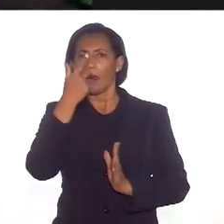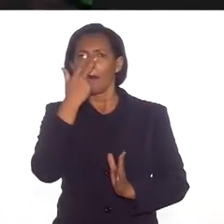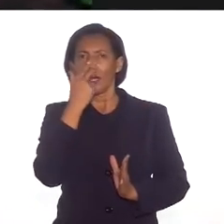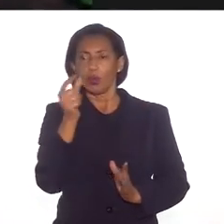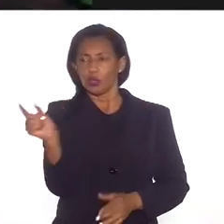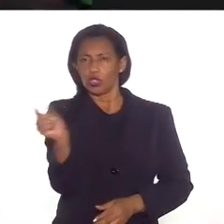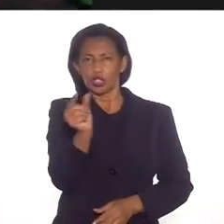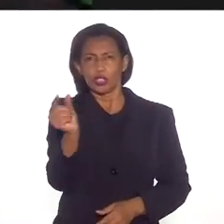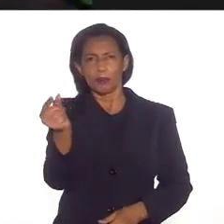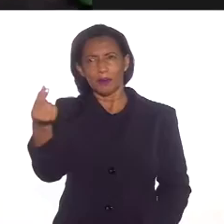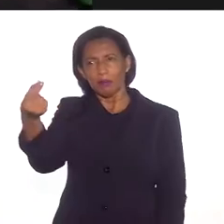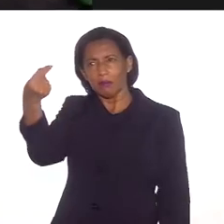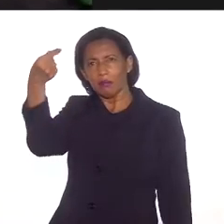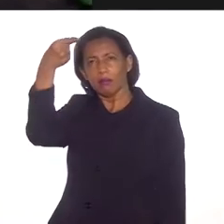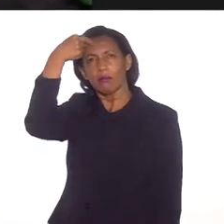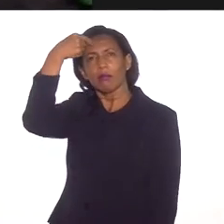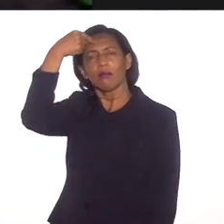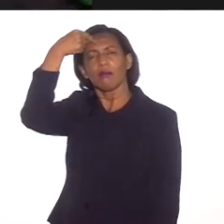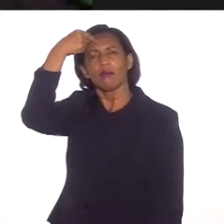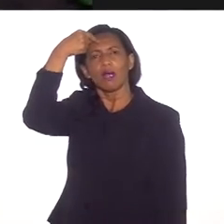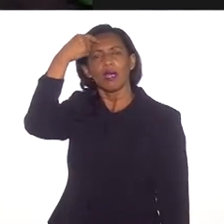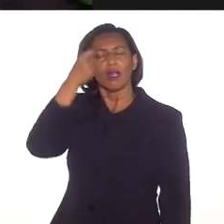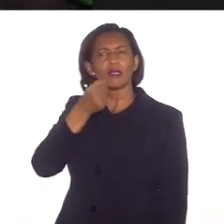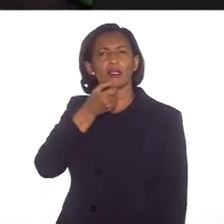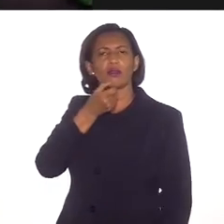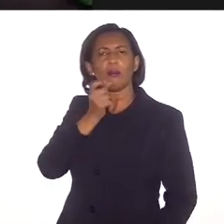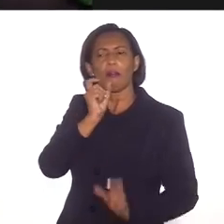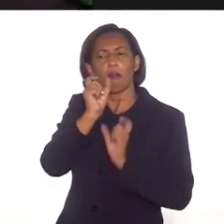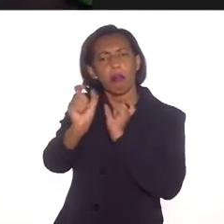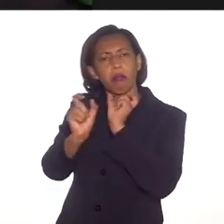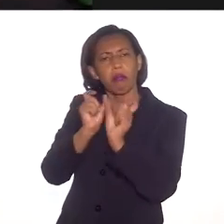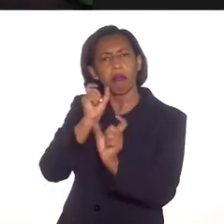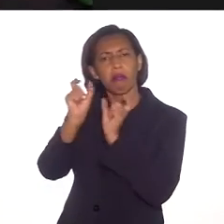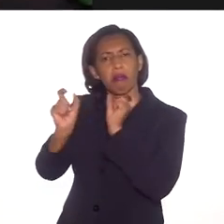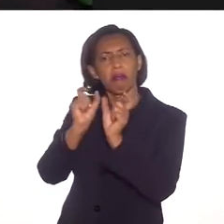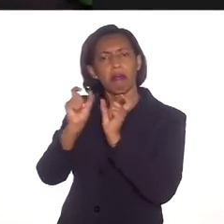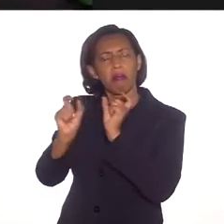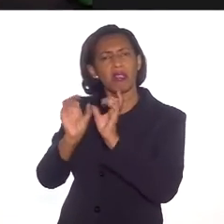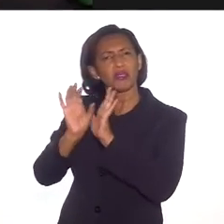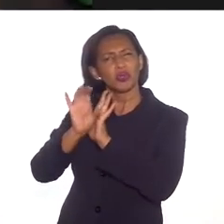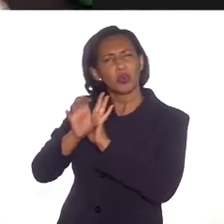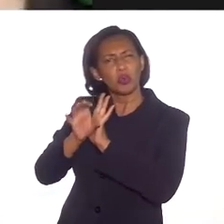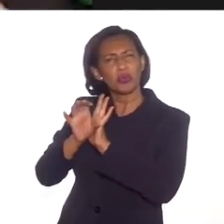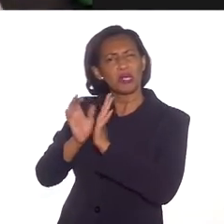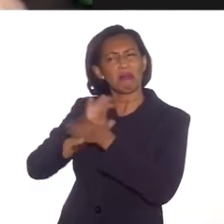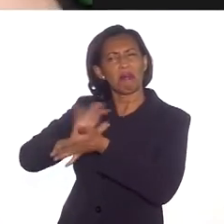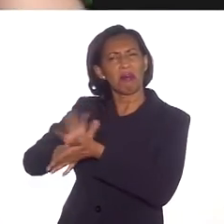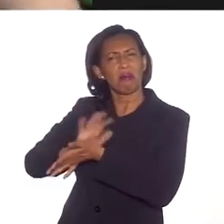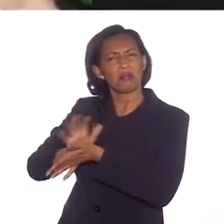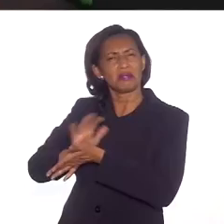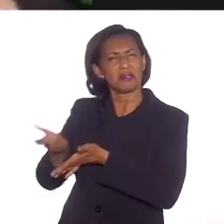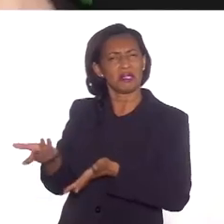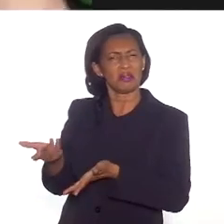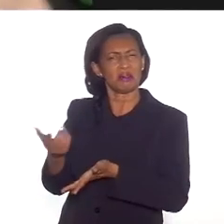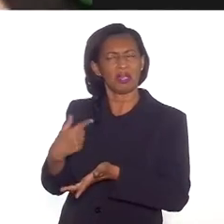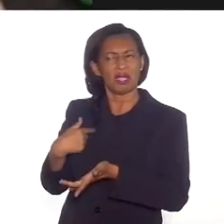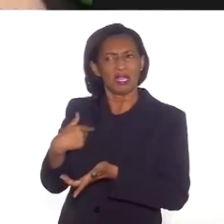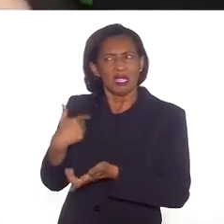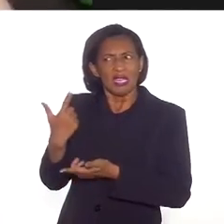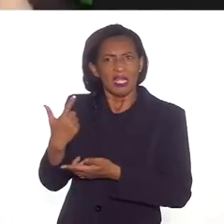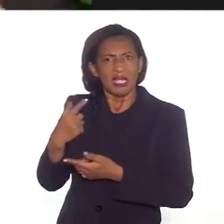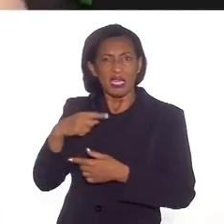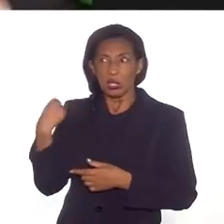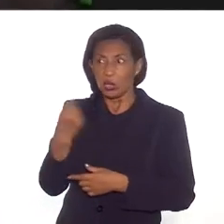chip mental essas palavras, esses conceitos de preconceito, e que nós reproduzimos